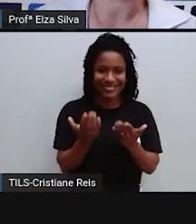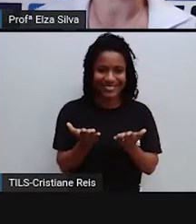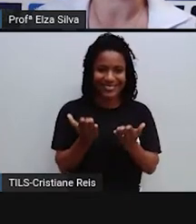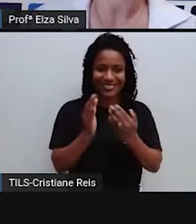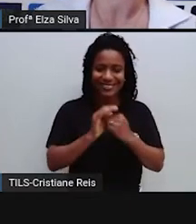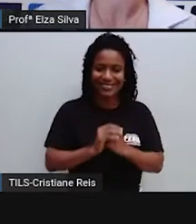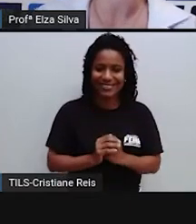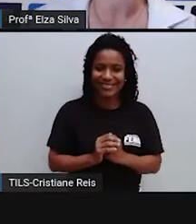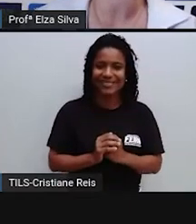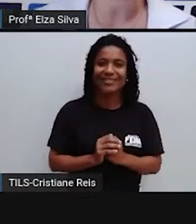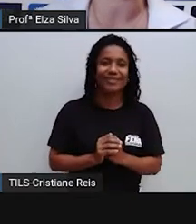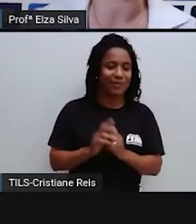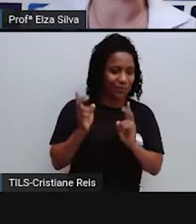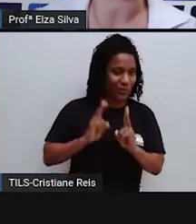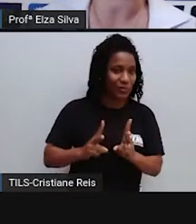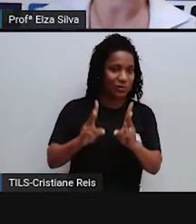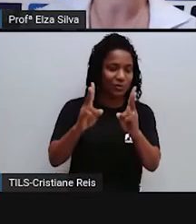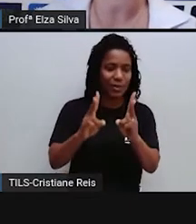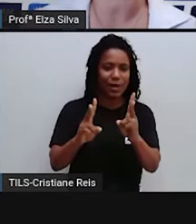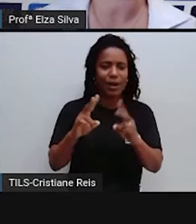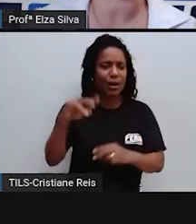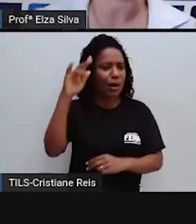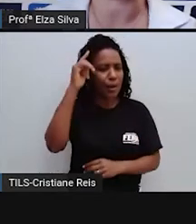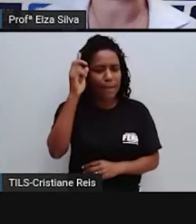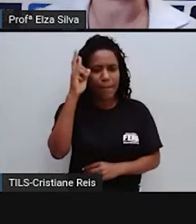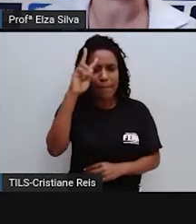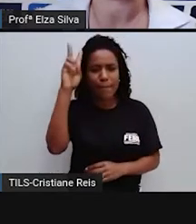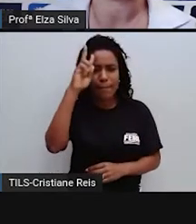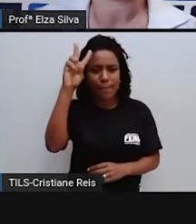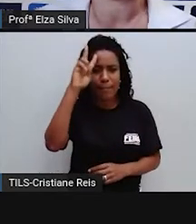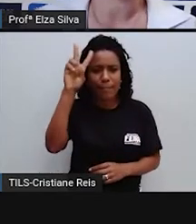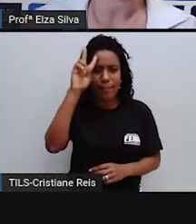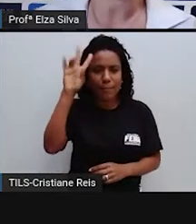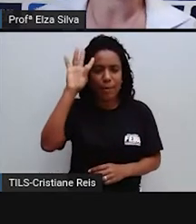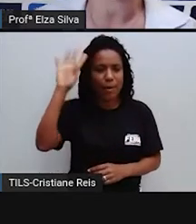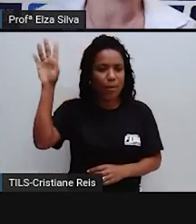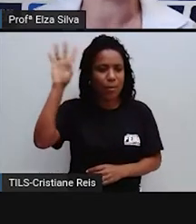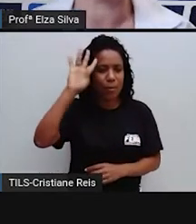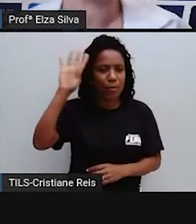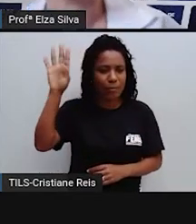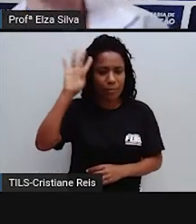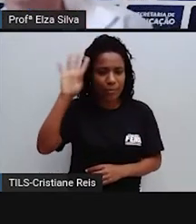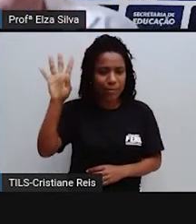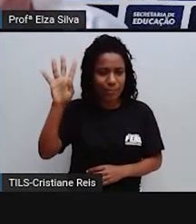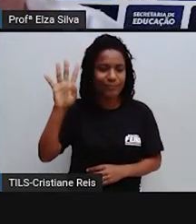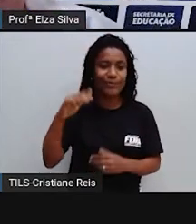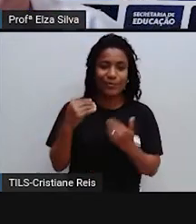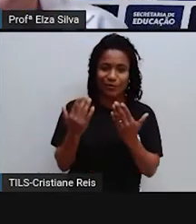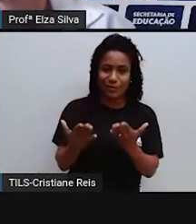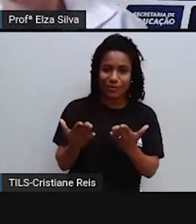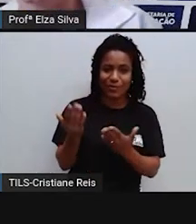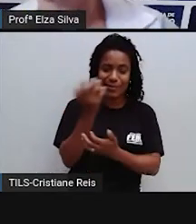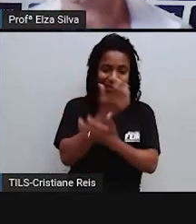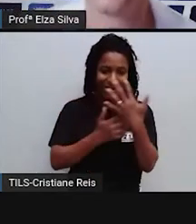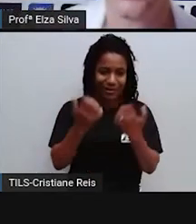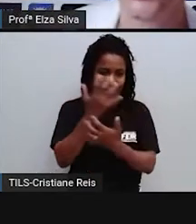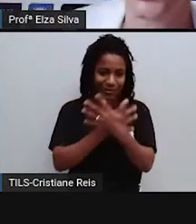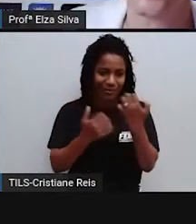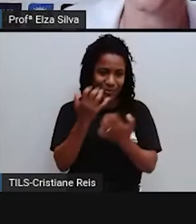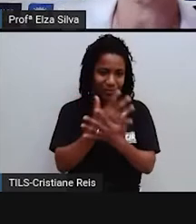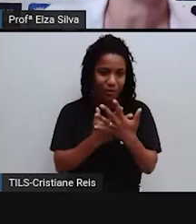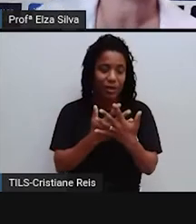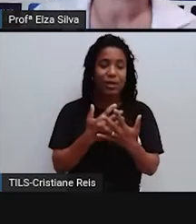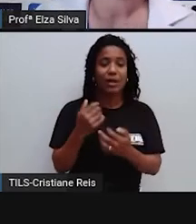Memories, né? Lembranças by L.P. Benzy Então este cantor, ele na verdade Ele é tanto